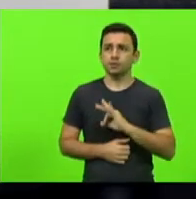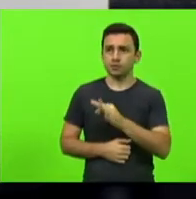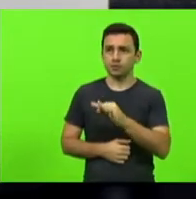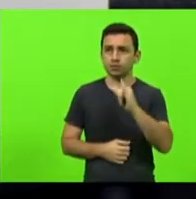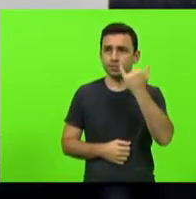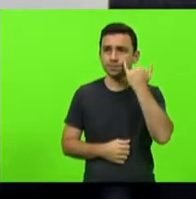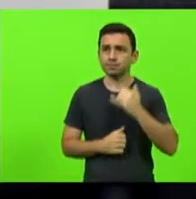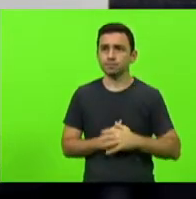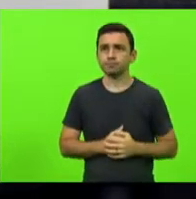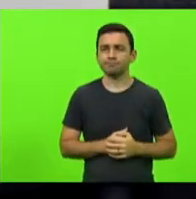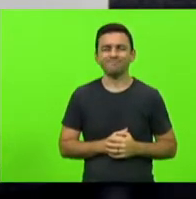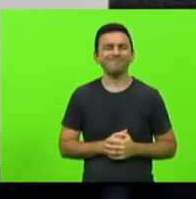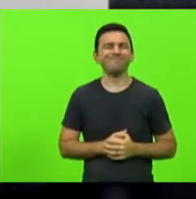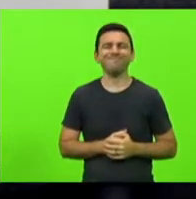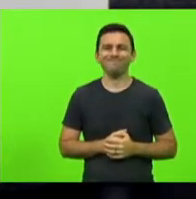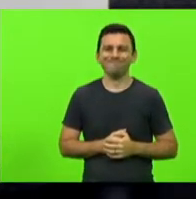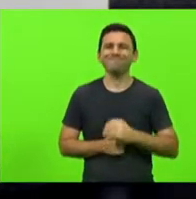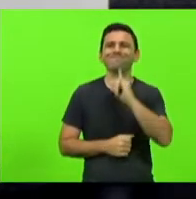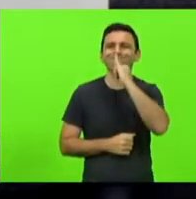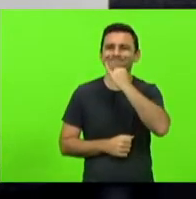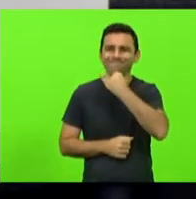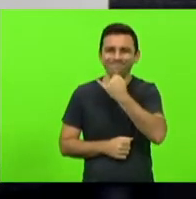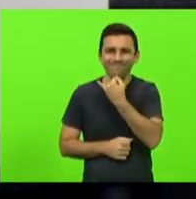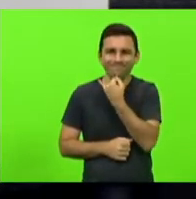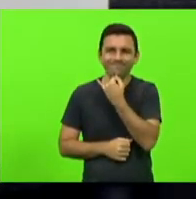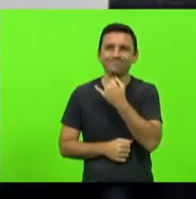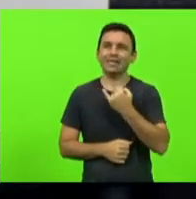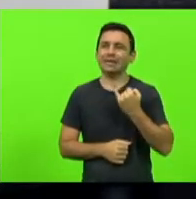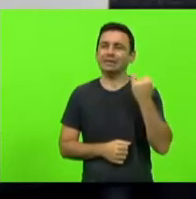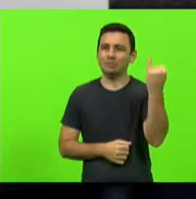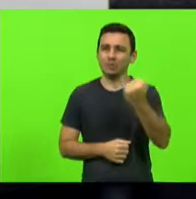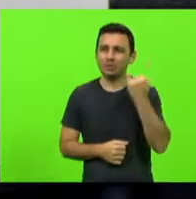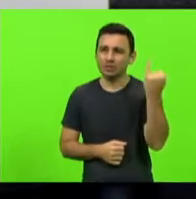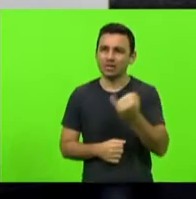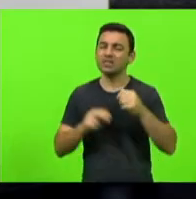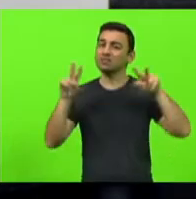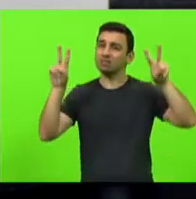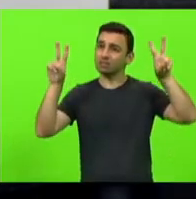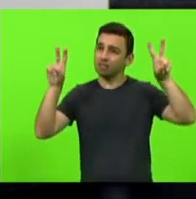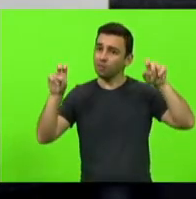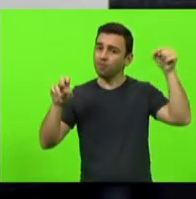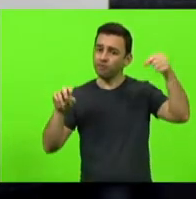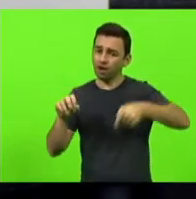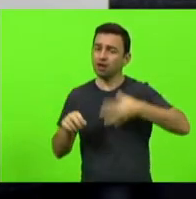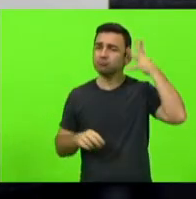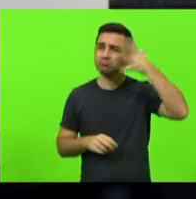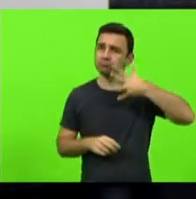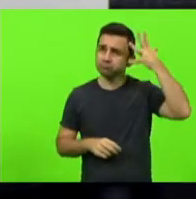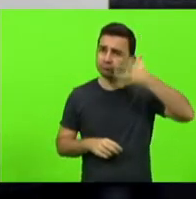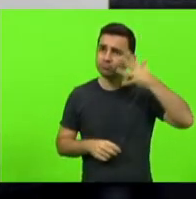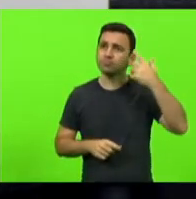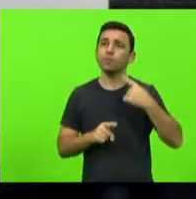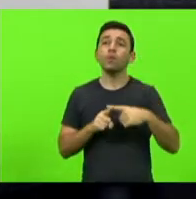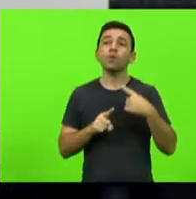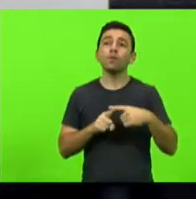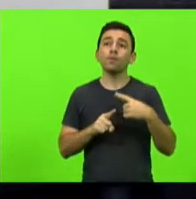é lamentável e é muito importante trazer esse assunto deputado Ivan porque desde o início